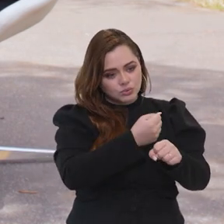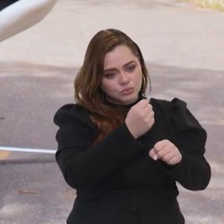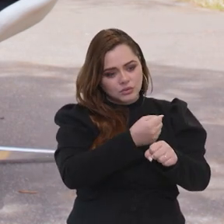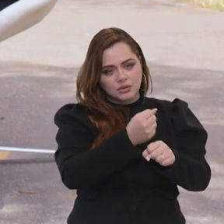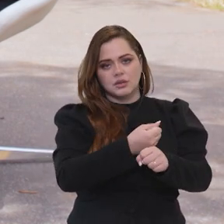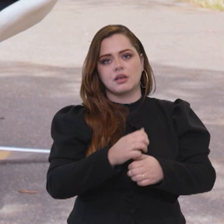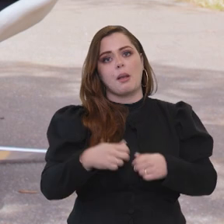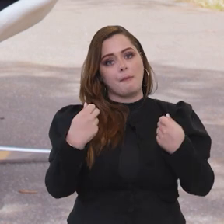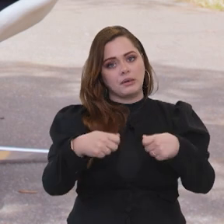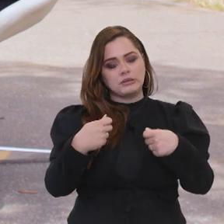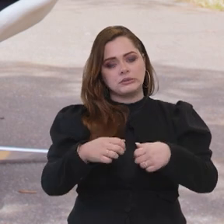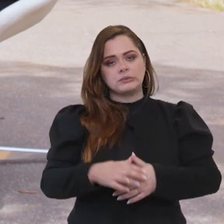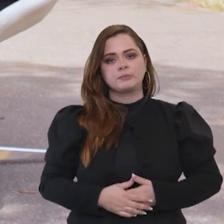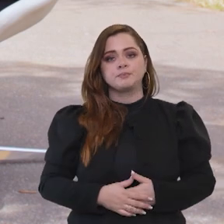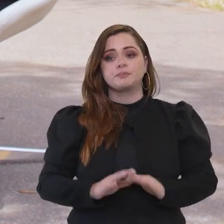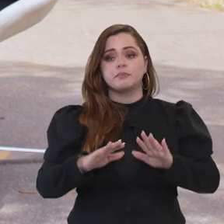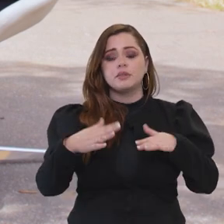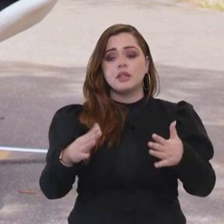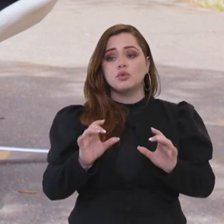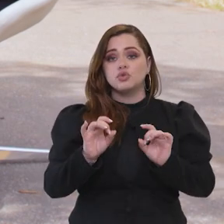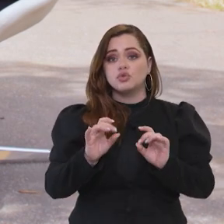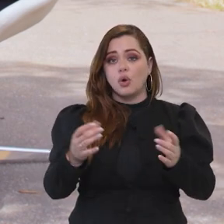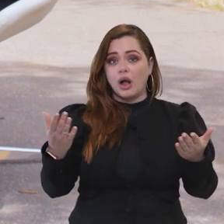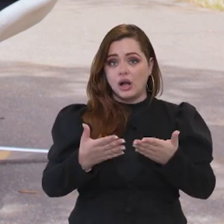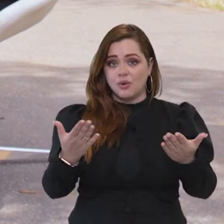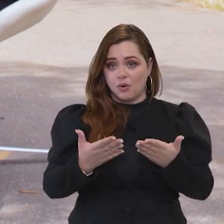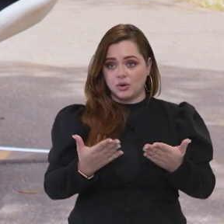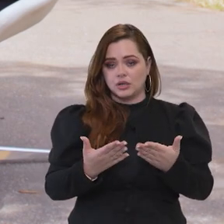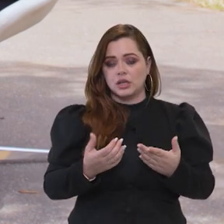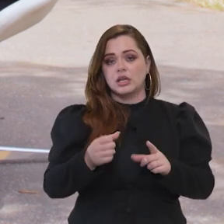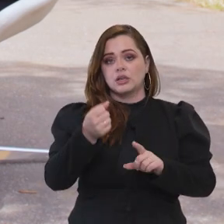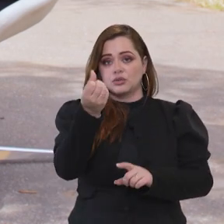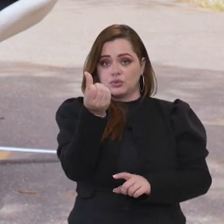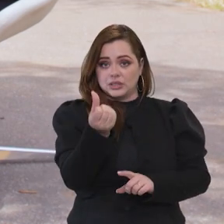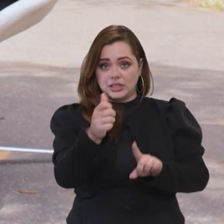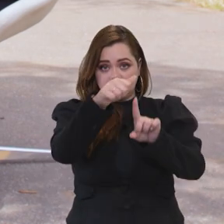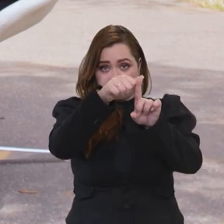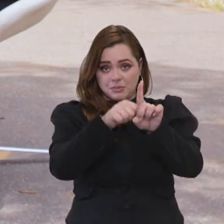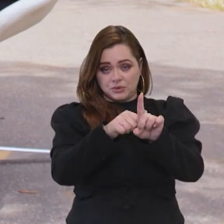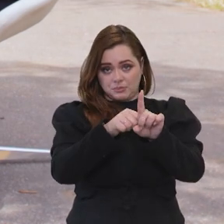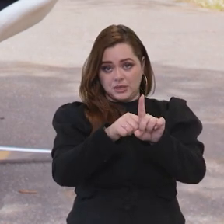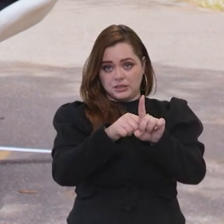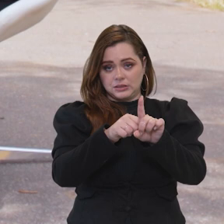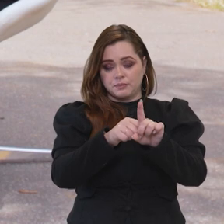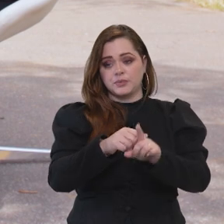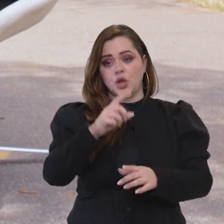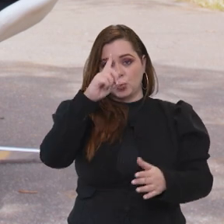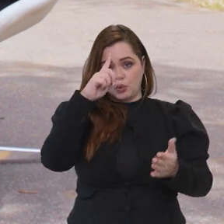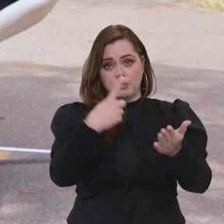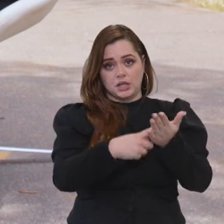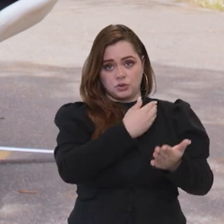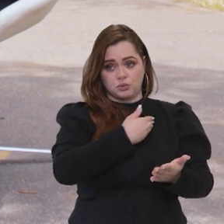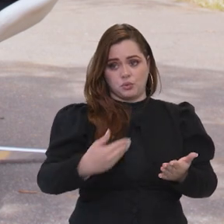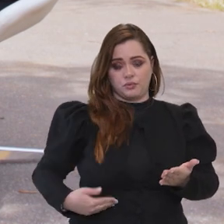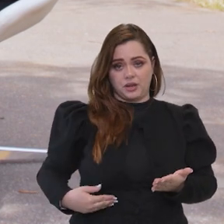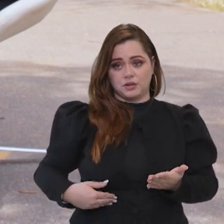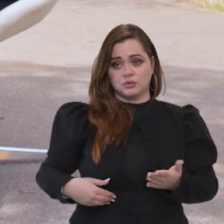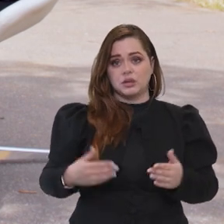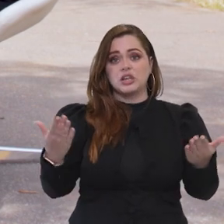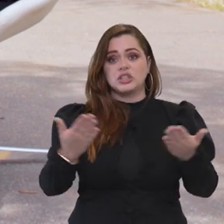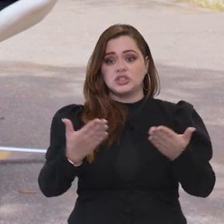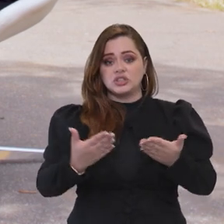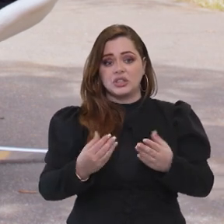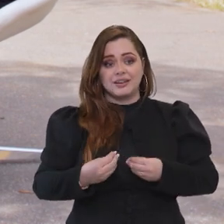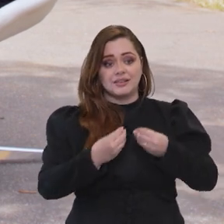Carol, só agora, nos primeiros seis meses do presidente Lula, mais de 10 mil unidades habitacionais. Então, se você pegar aí na nossa